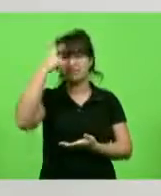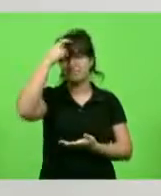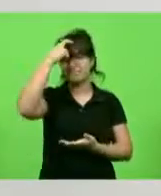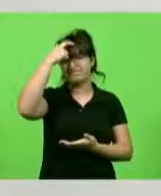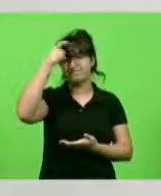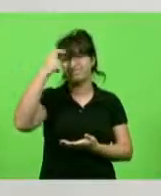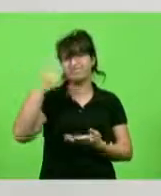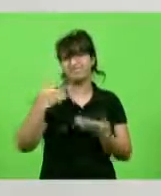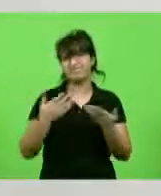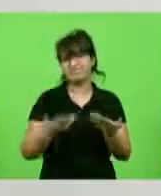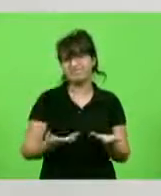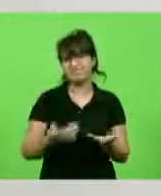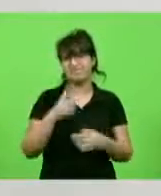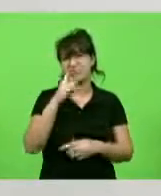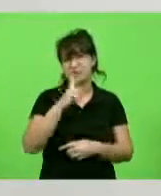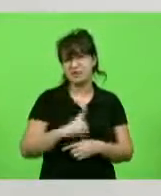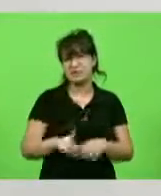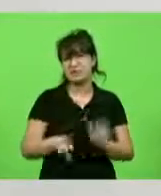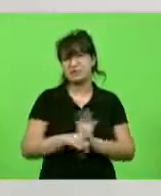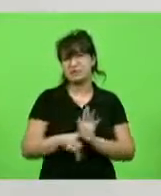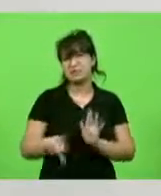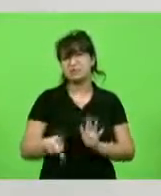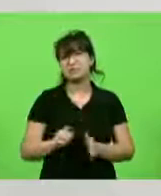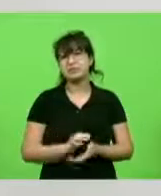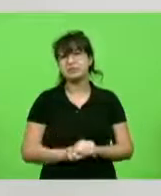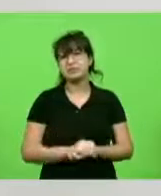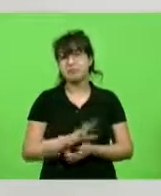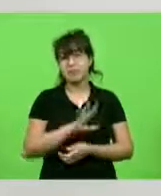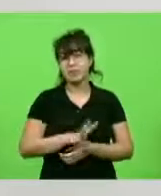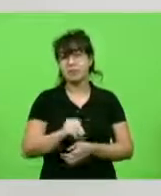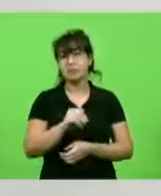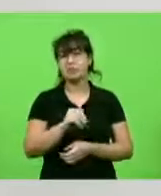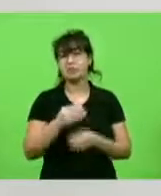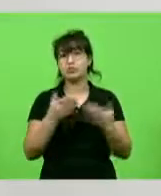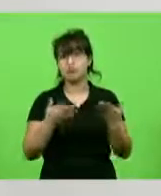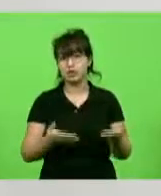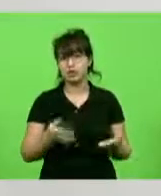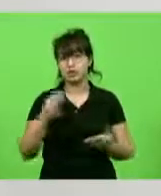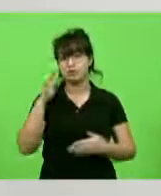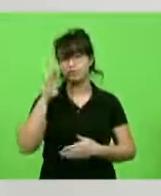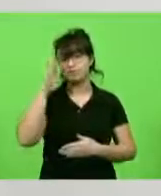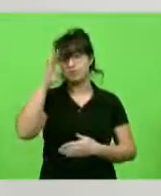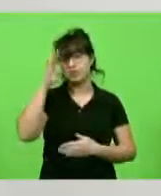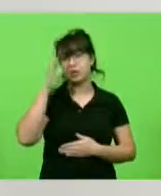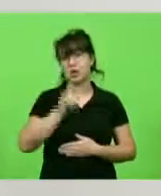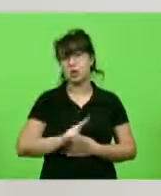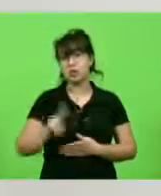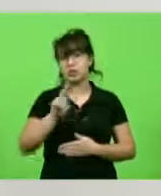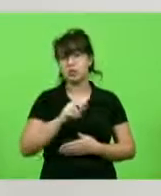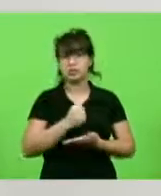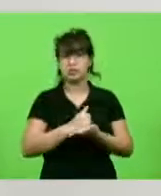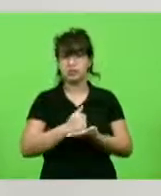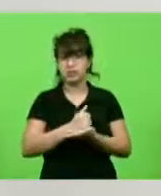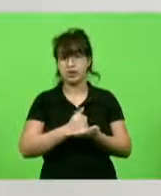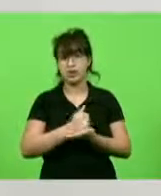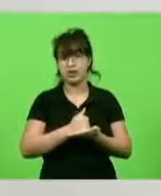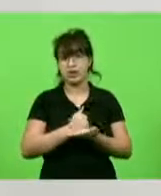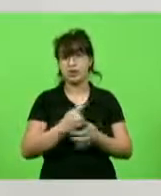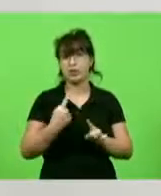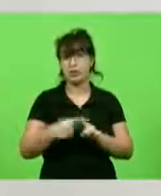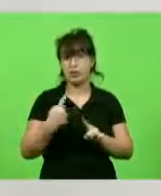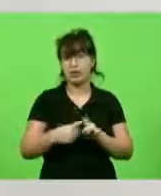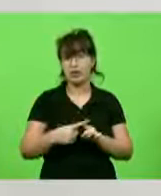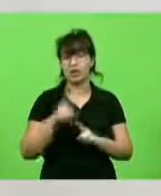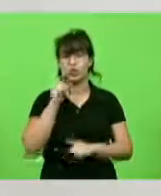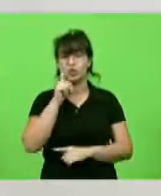é comum a gente comentar de nós, militares, que estávamos utilizando esse tipo de medicamento, porque são submetidos a situações estressantes. E